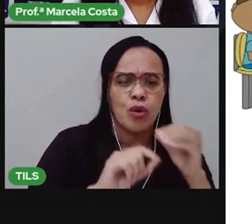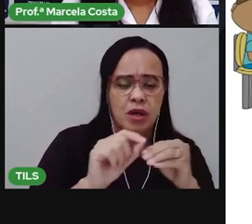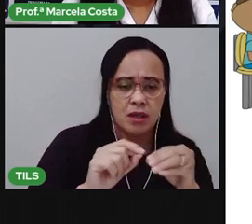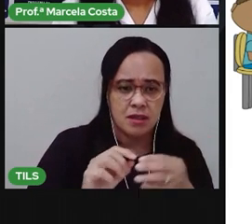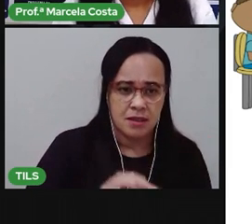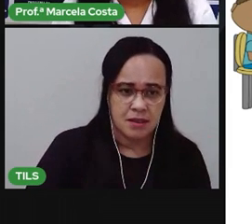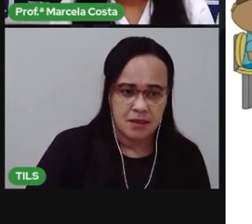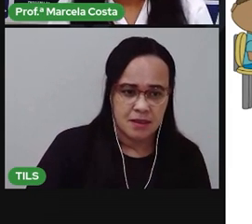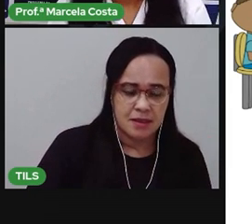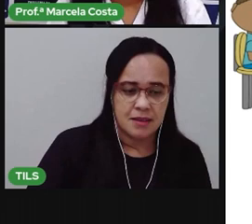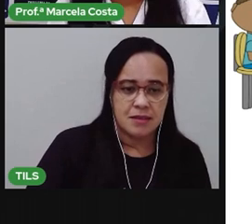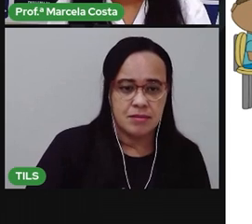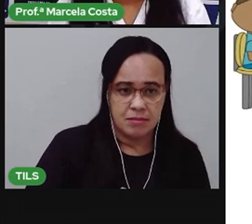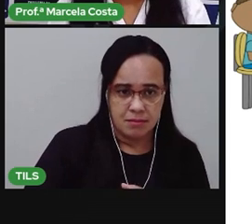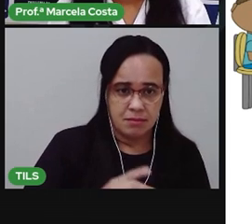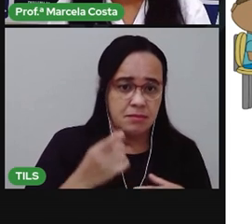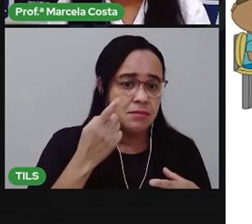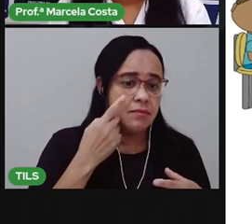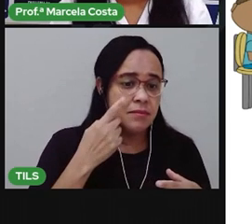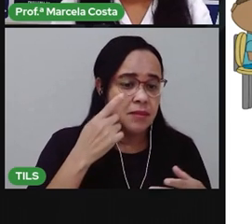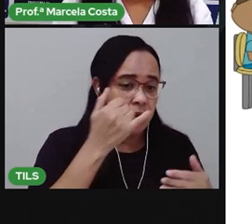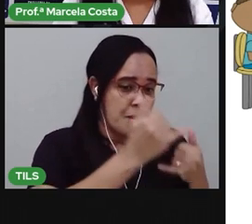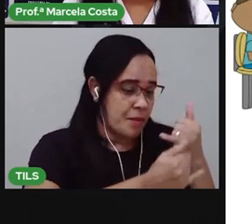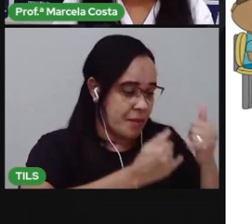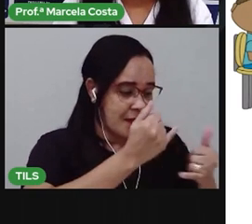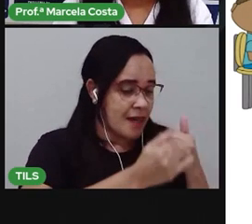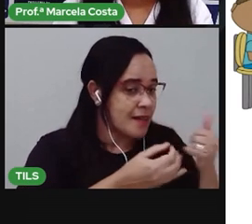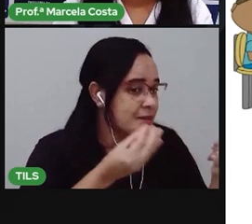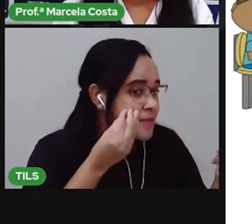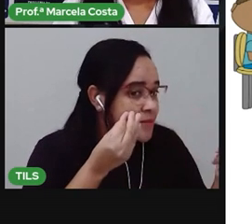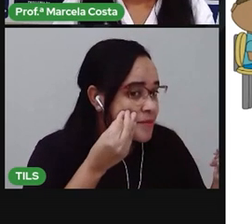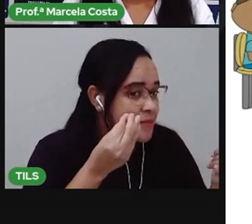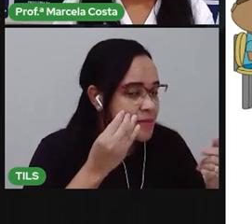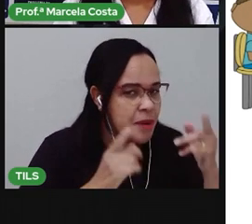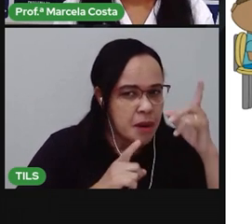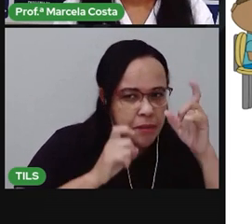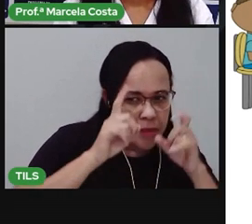Olha, a gente tentou aqui fazer uma brincadeira, né? Da mímica.